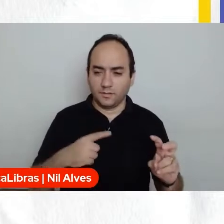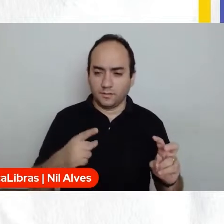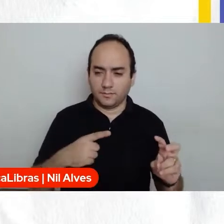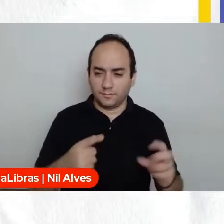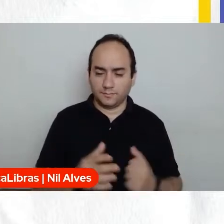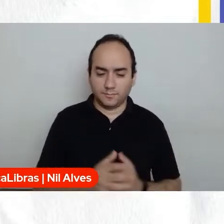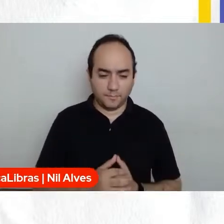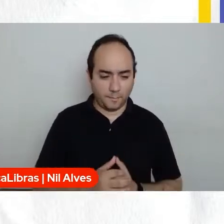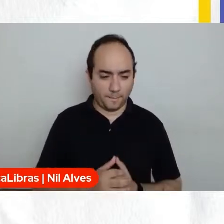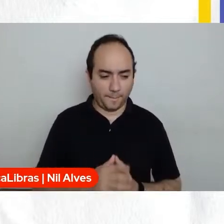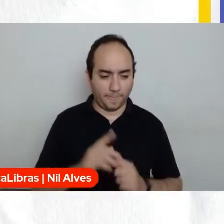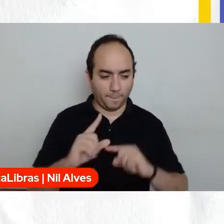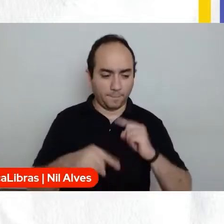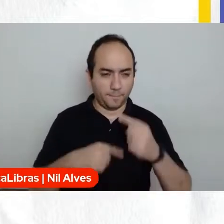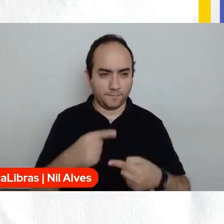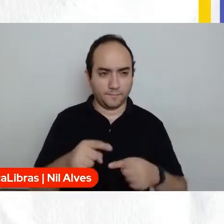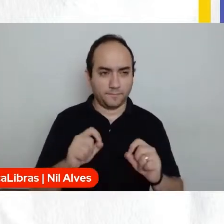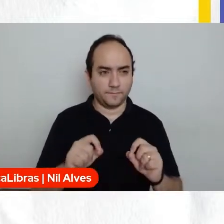sua pergunta, Dilsa,